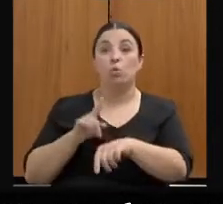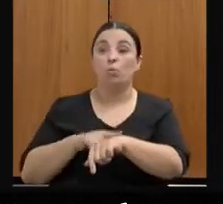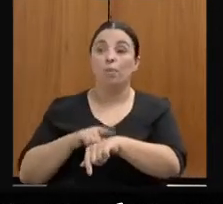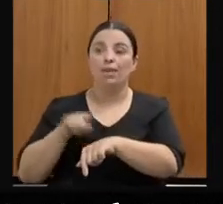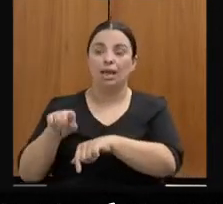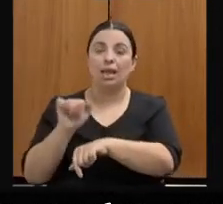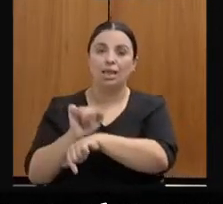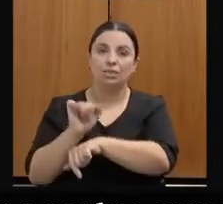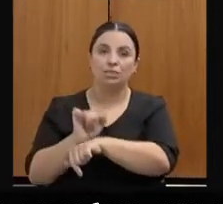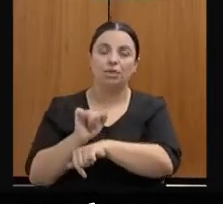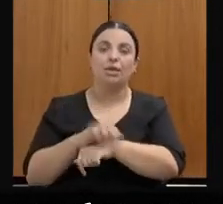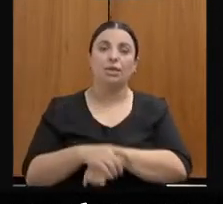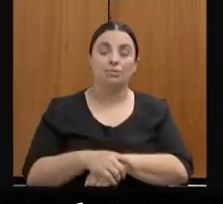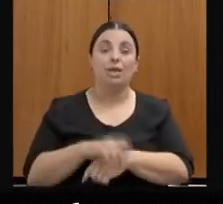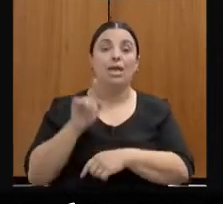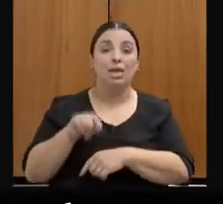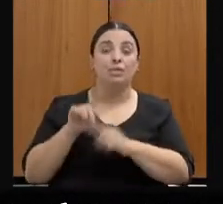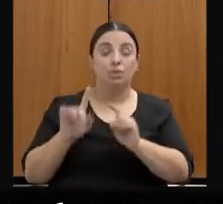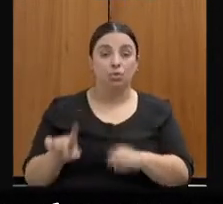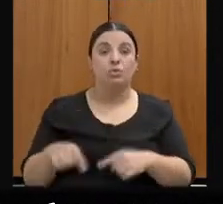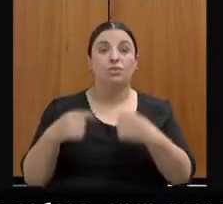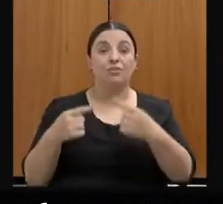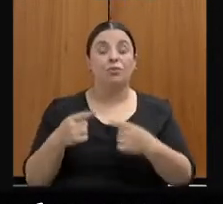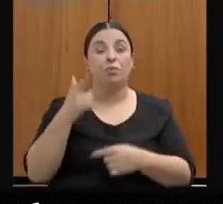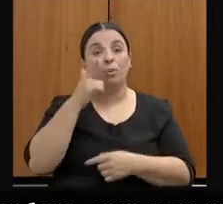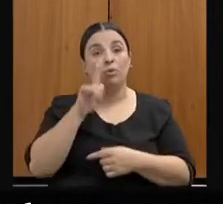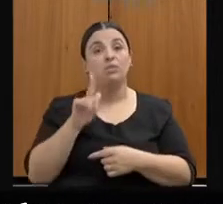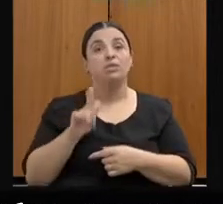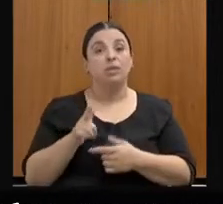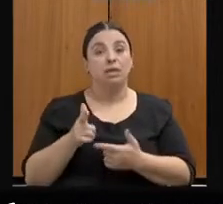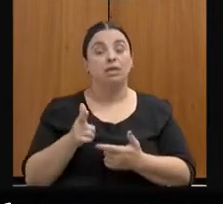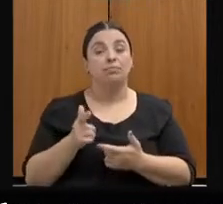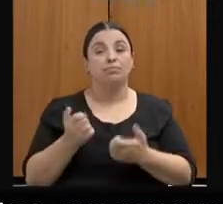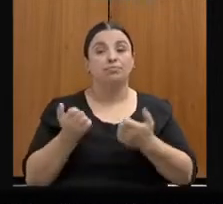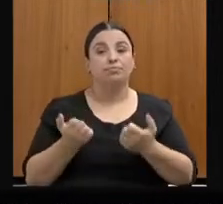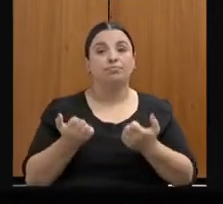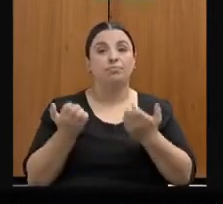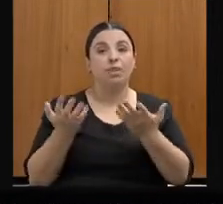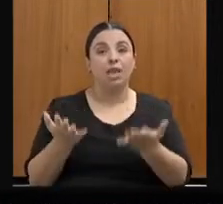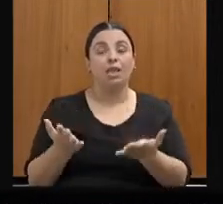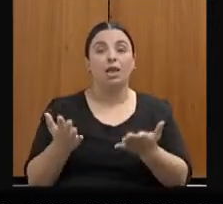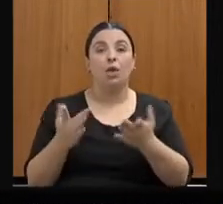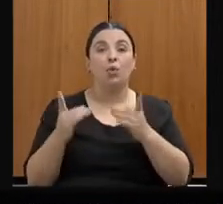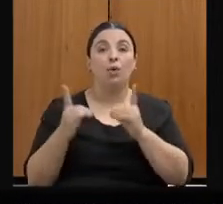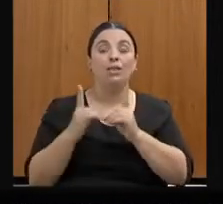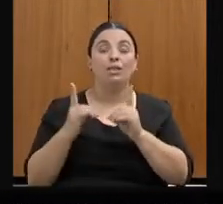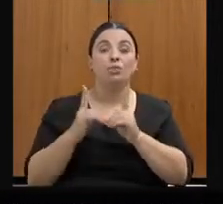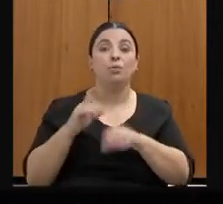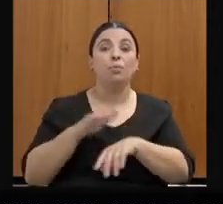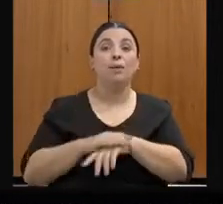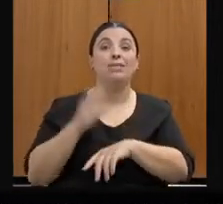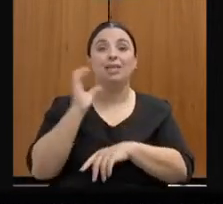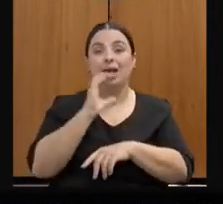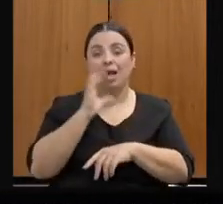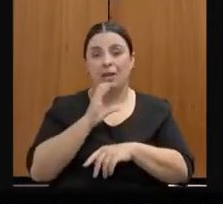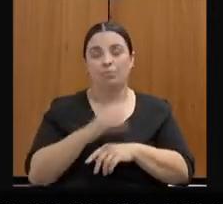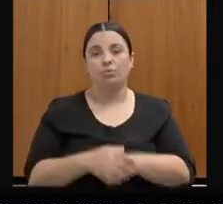seja ainda um desafio para a gente poder prestar esse atendimento talvez com mais agilidade.